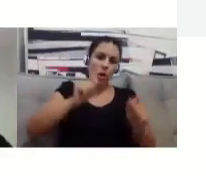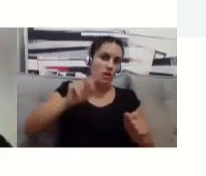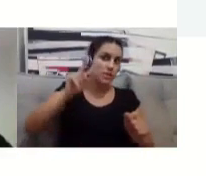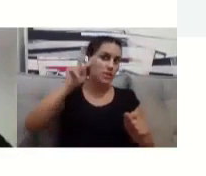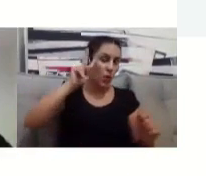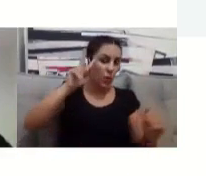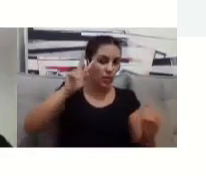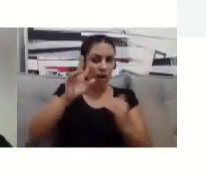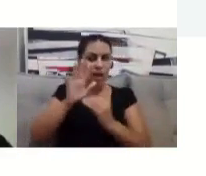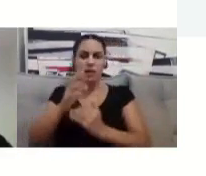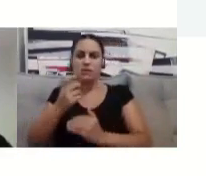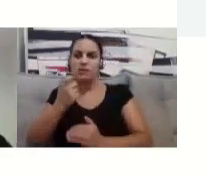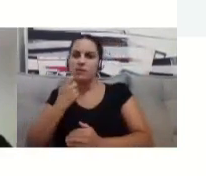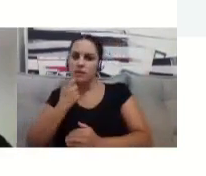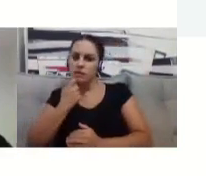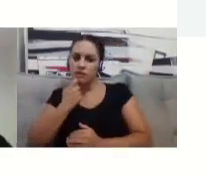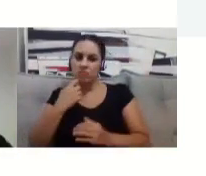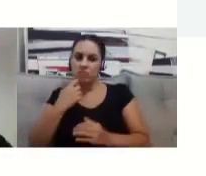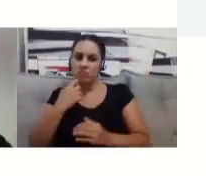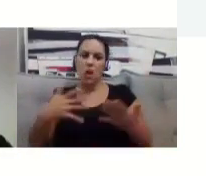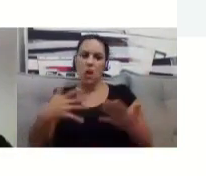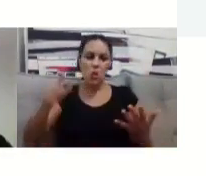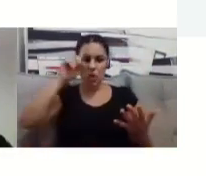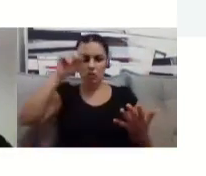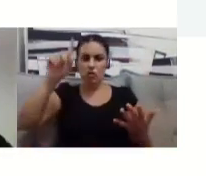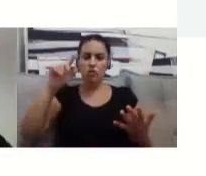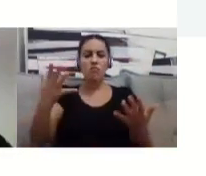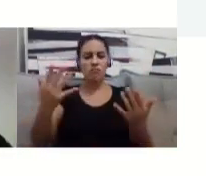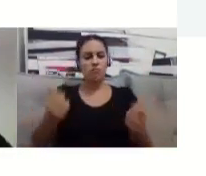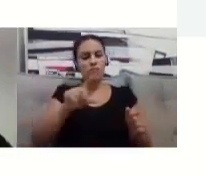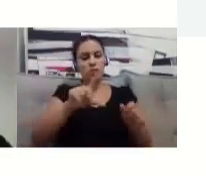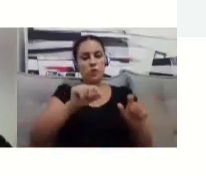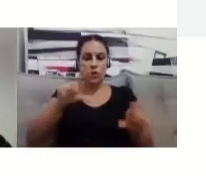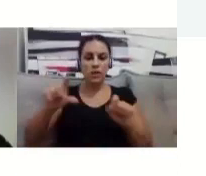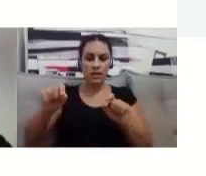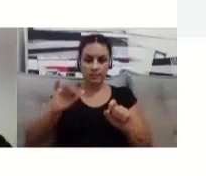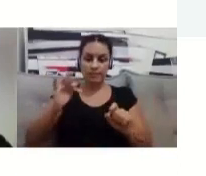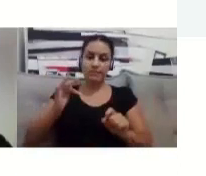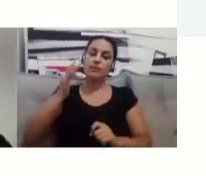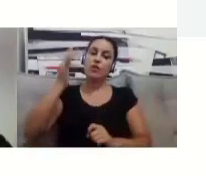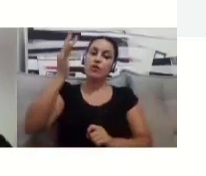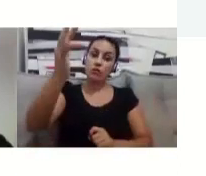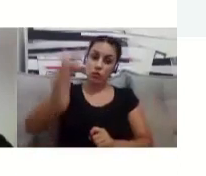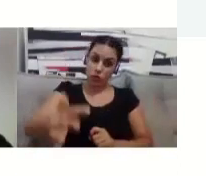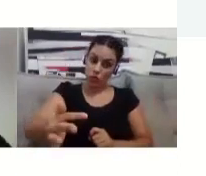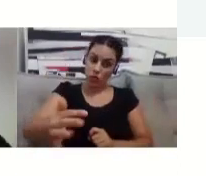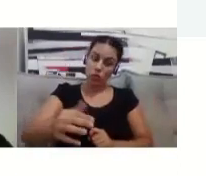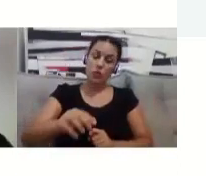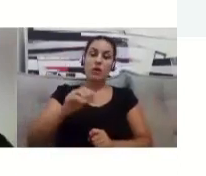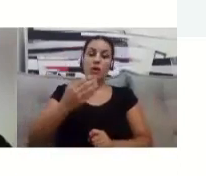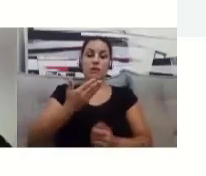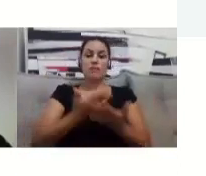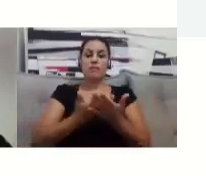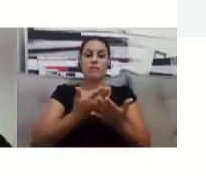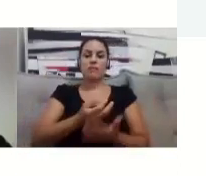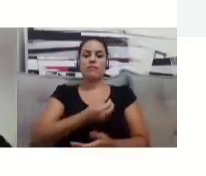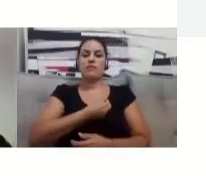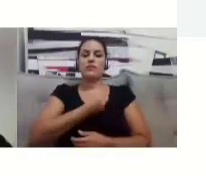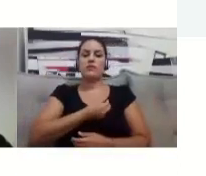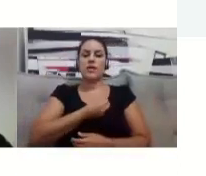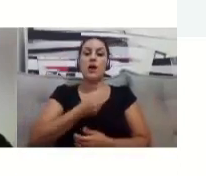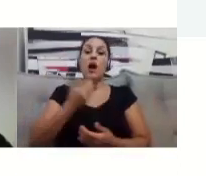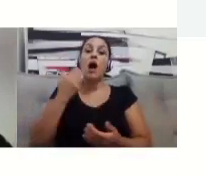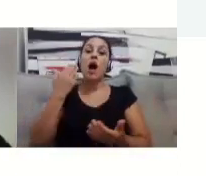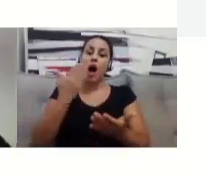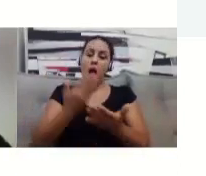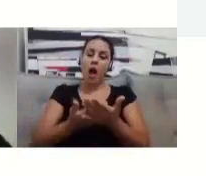aulas presenciais, esses dias de aulas poderão ocorrer de segunda a sábado, tá? Um ou dois dias por